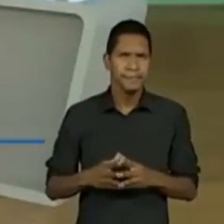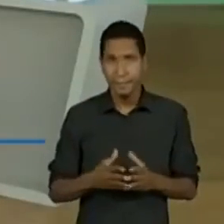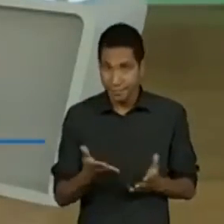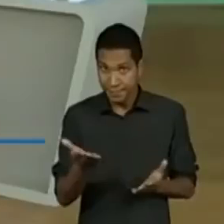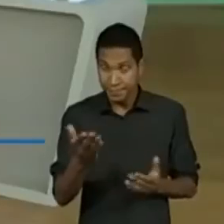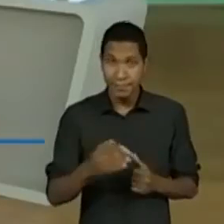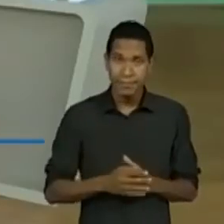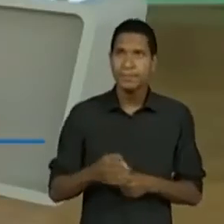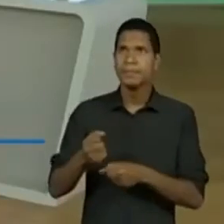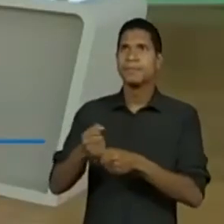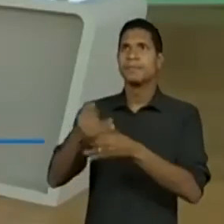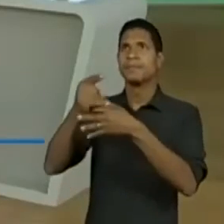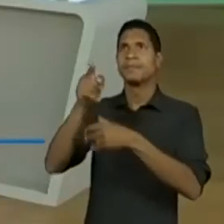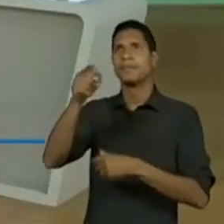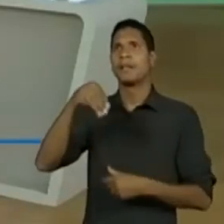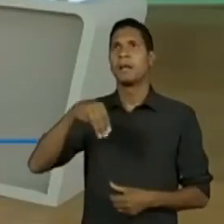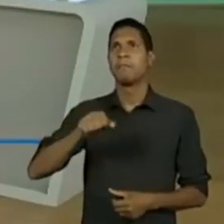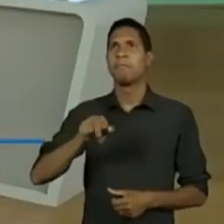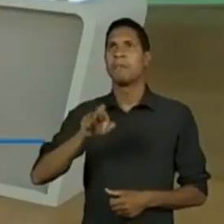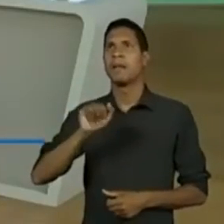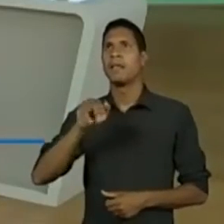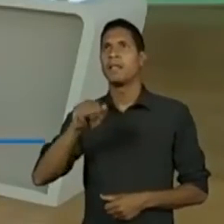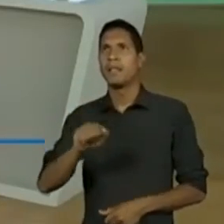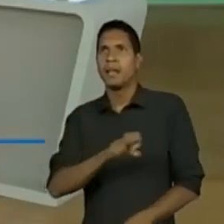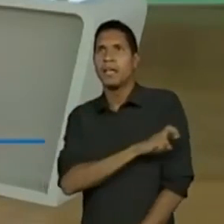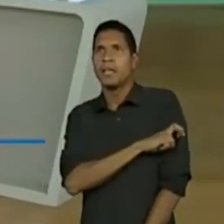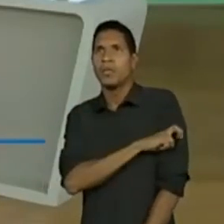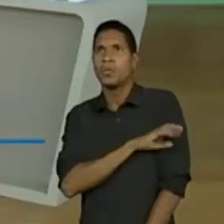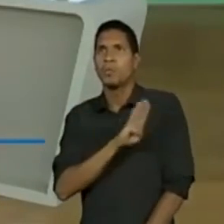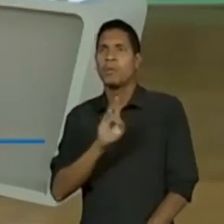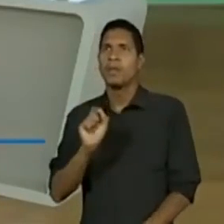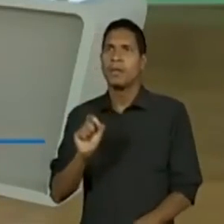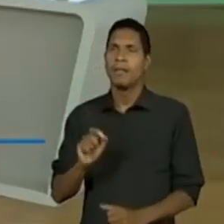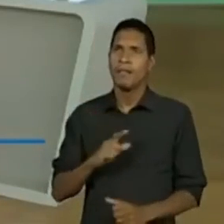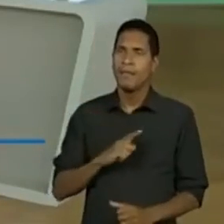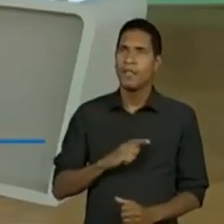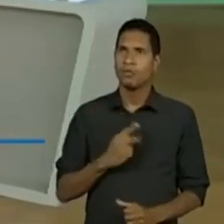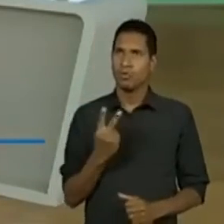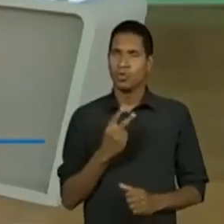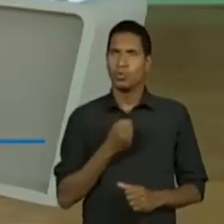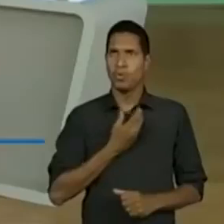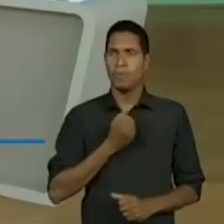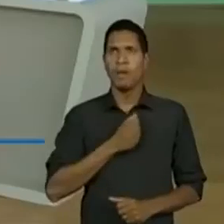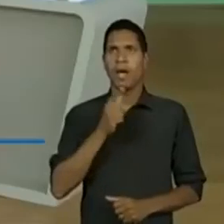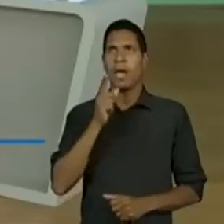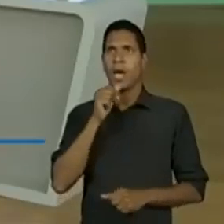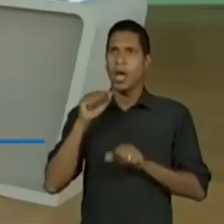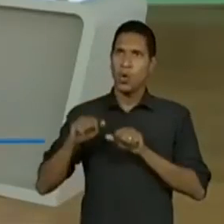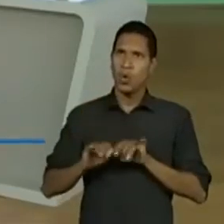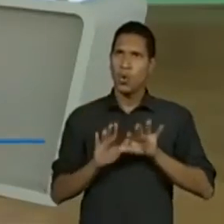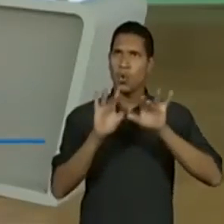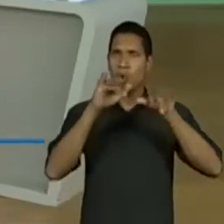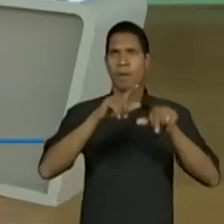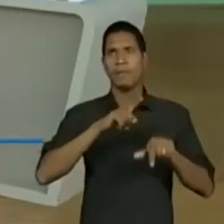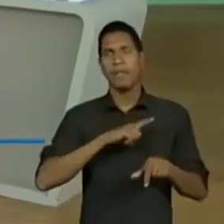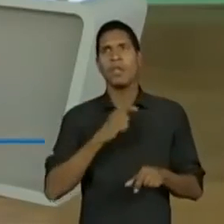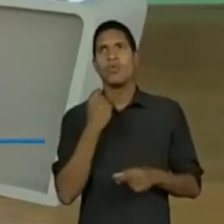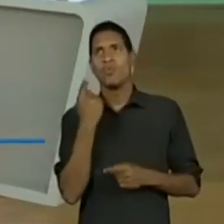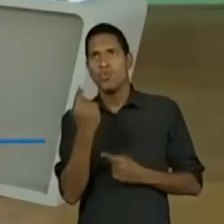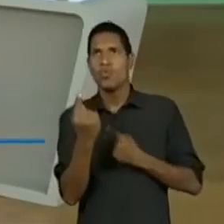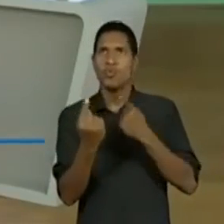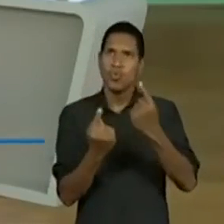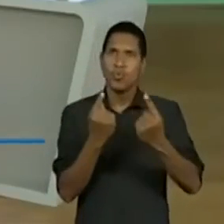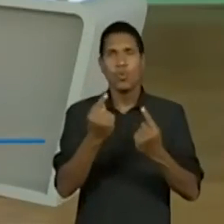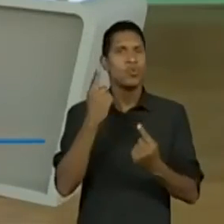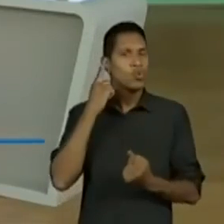Mariana Rosa, quinto ano B, disse que as ondas do segundo poema aparecem numa de cada vez e o som foi o que